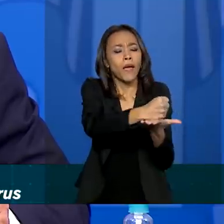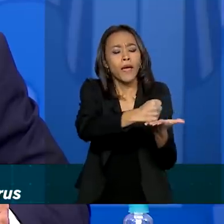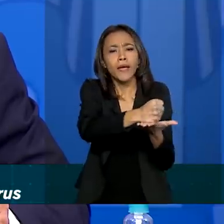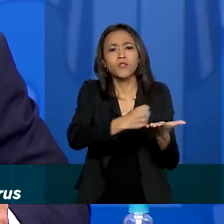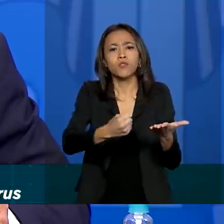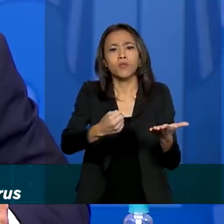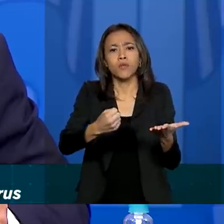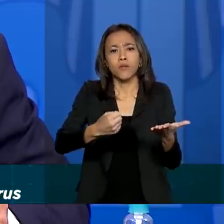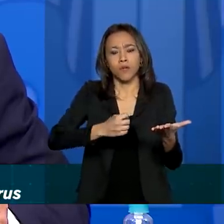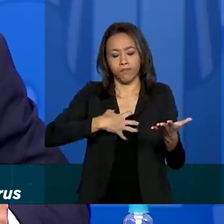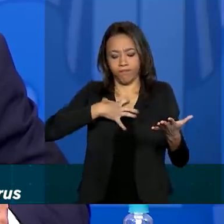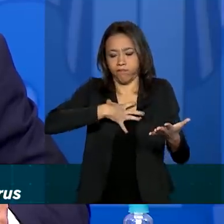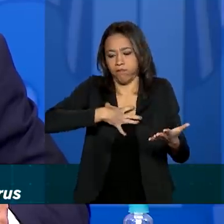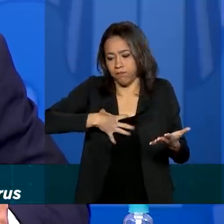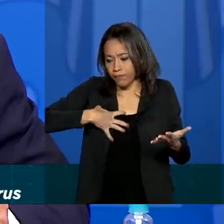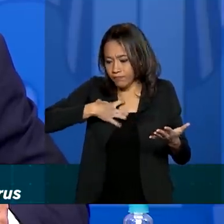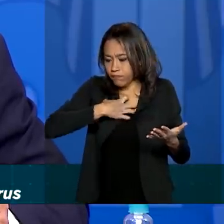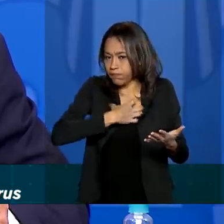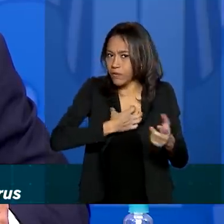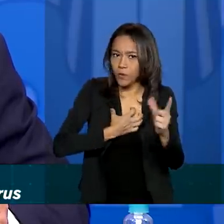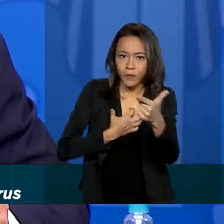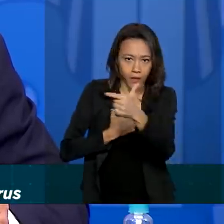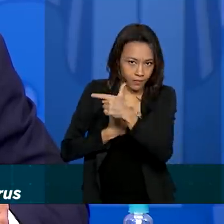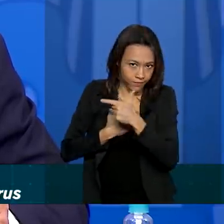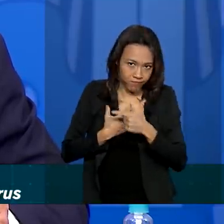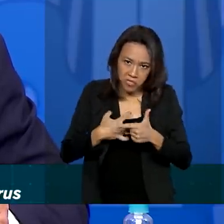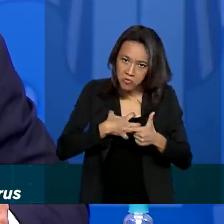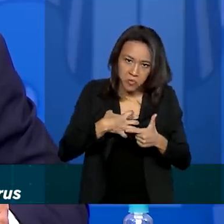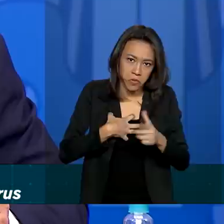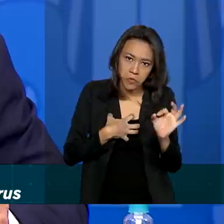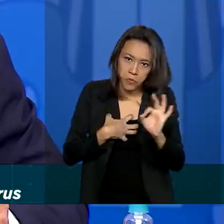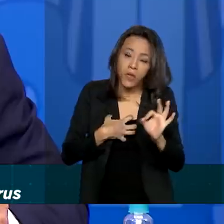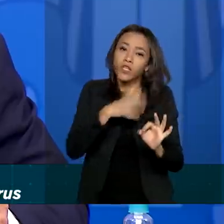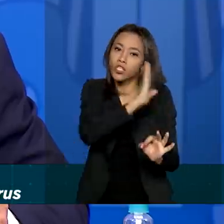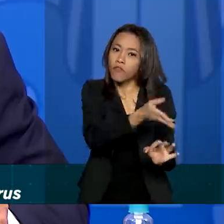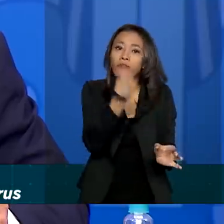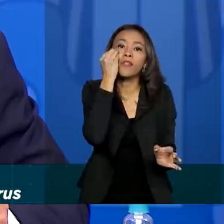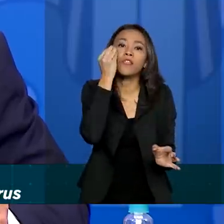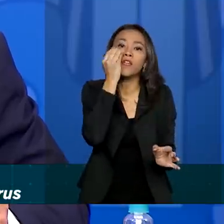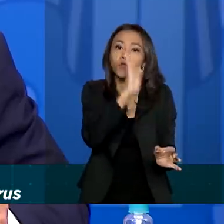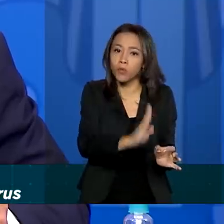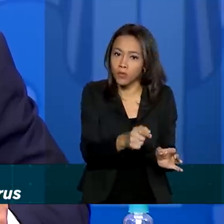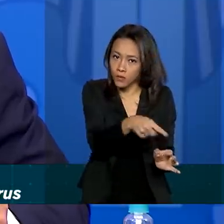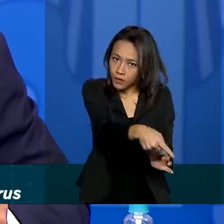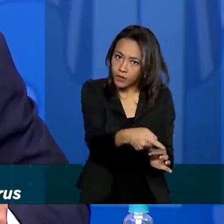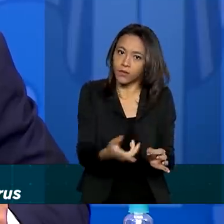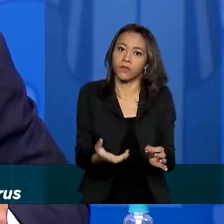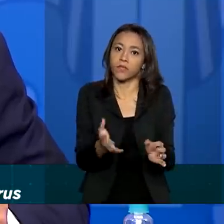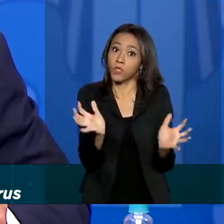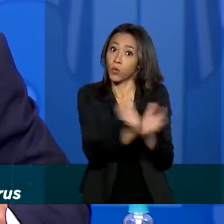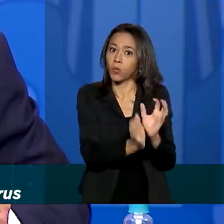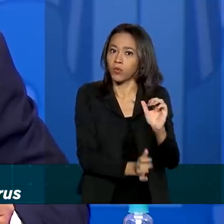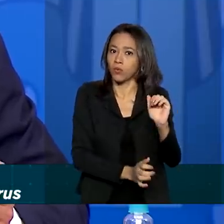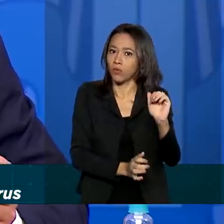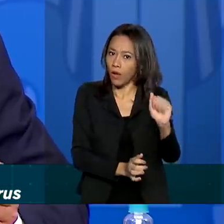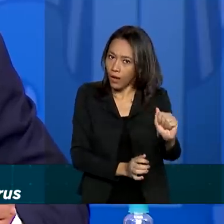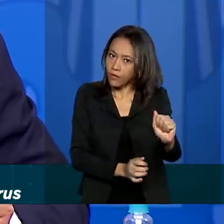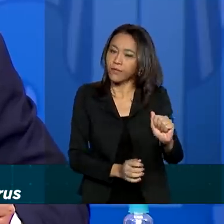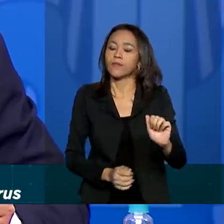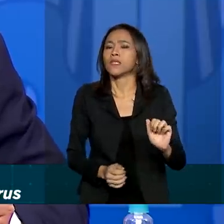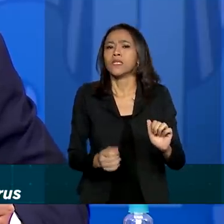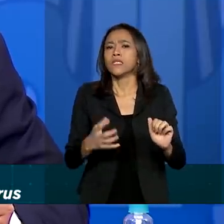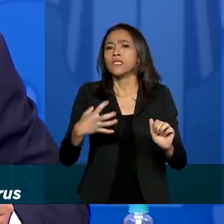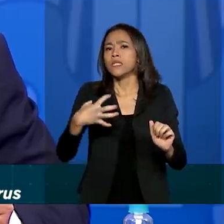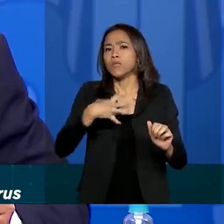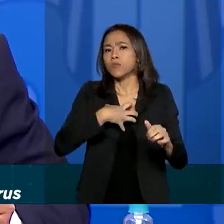e que testado cientificamente, testado no Brasil, esse é o item A. O fato de ele não ter esses efeitos